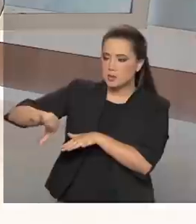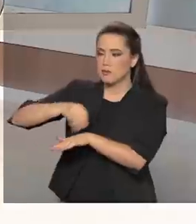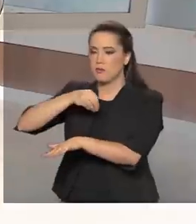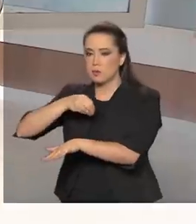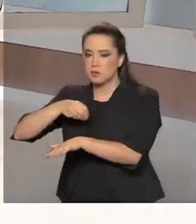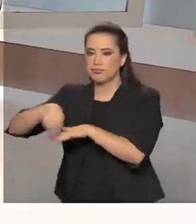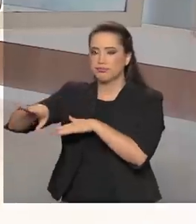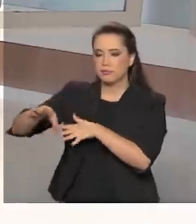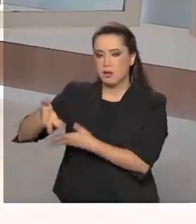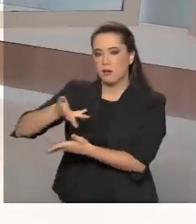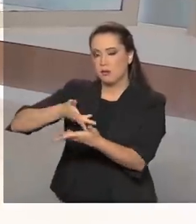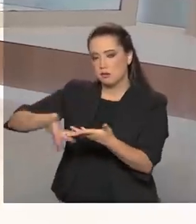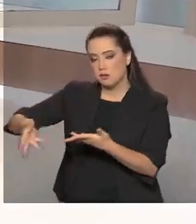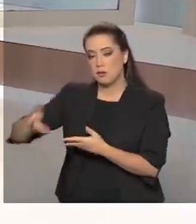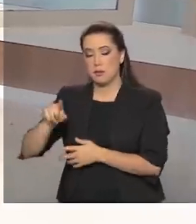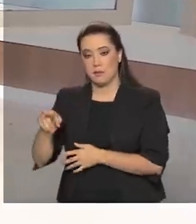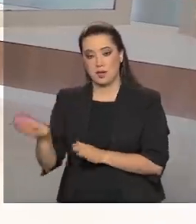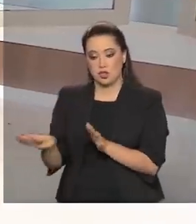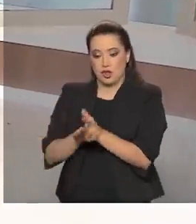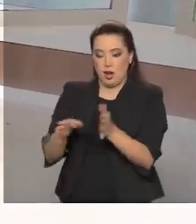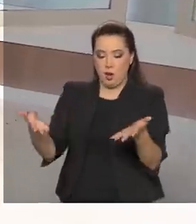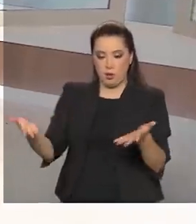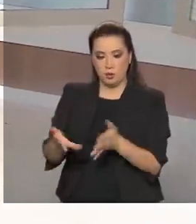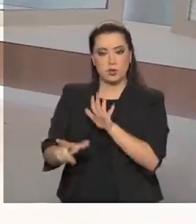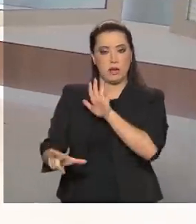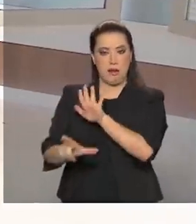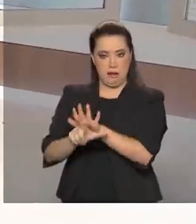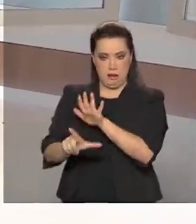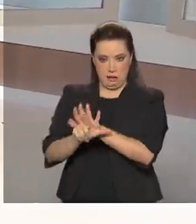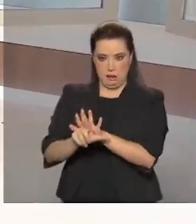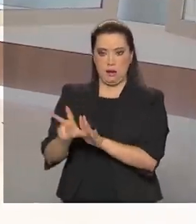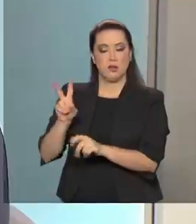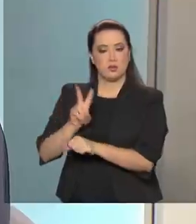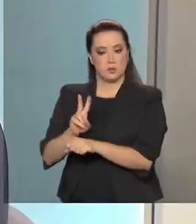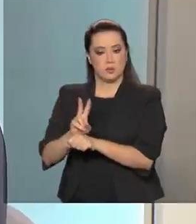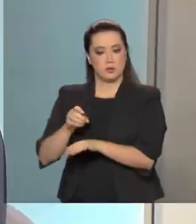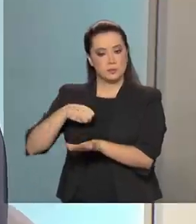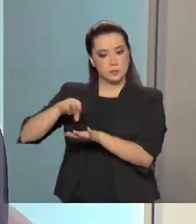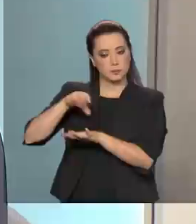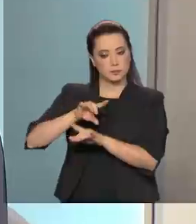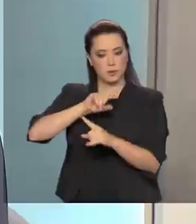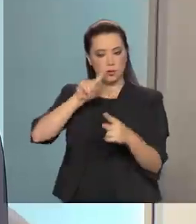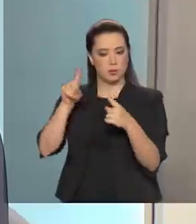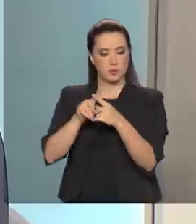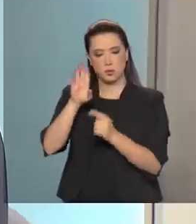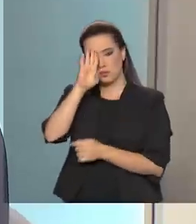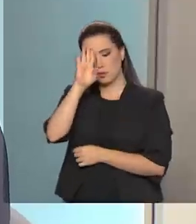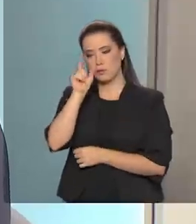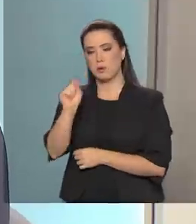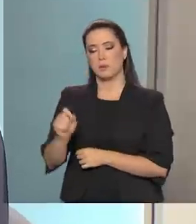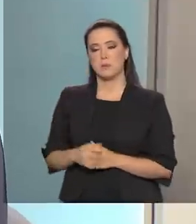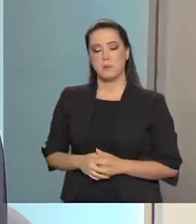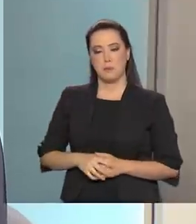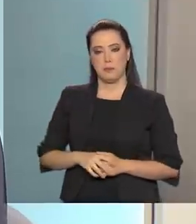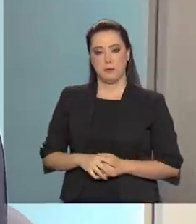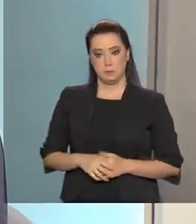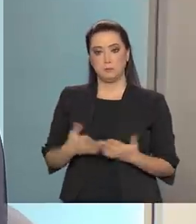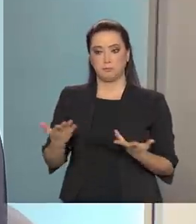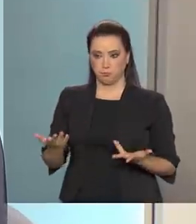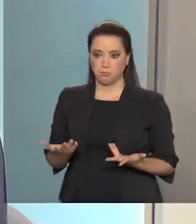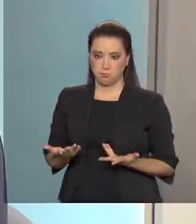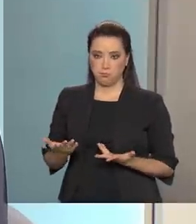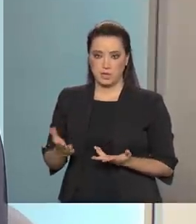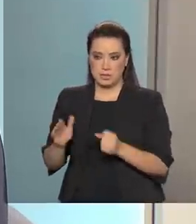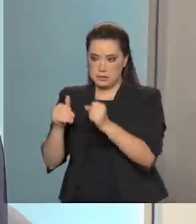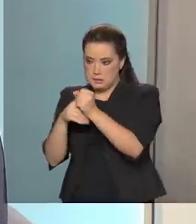chegar na nossa Lei Geral de Proteção de Dados, cujo objetivo principal é proteger dados